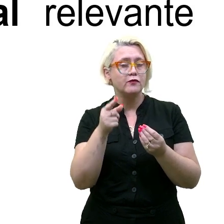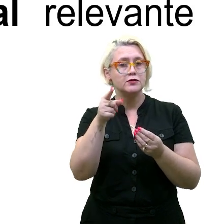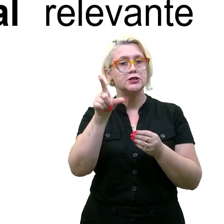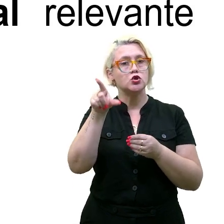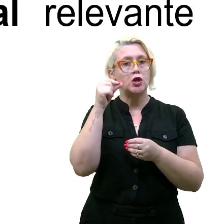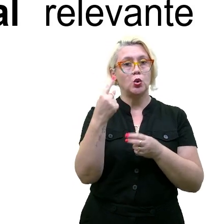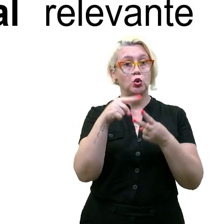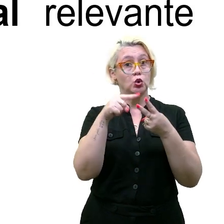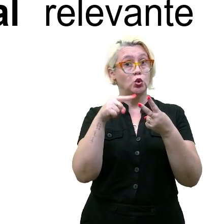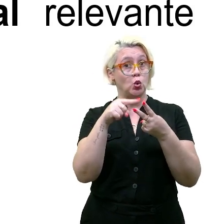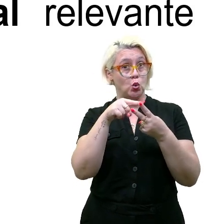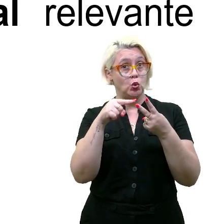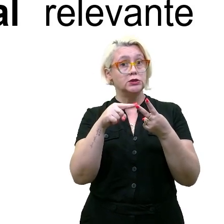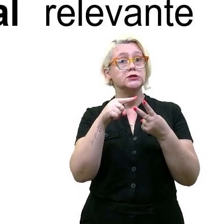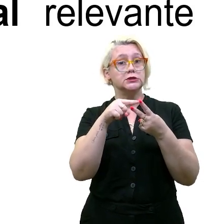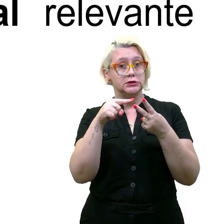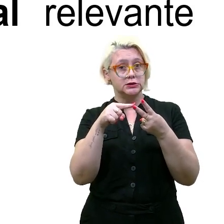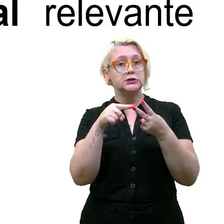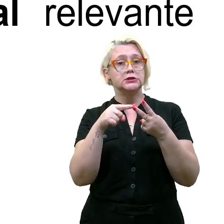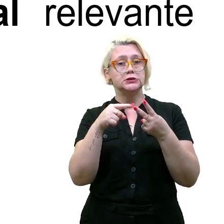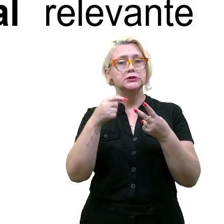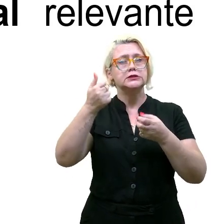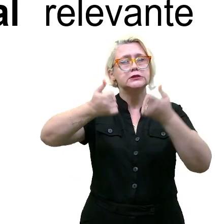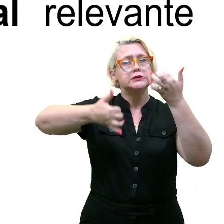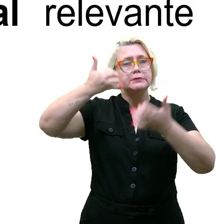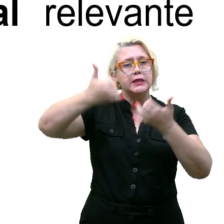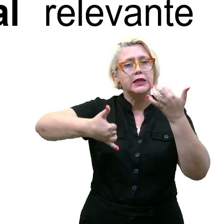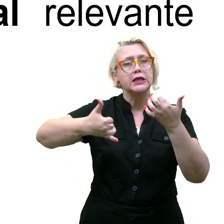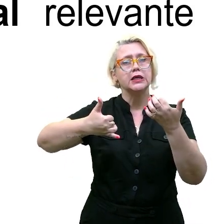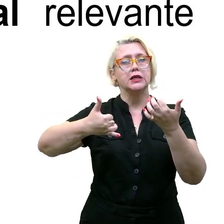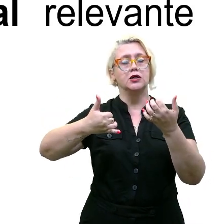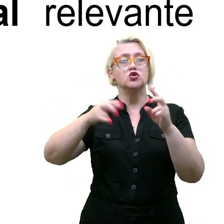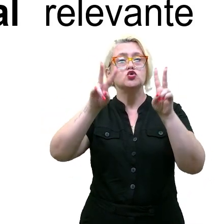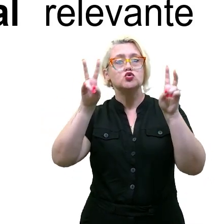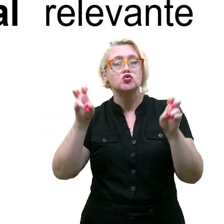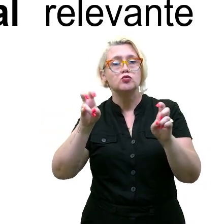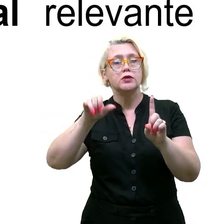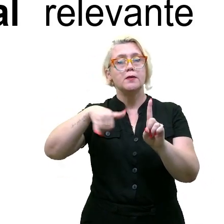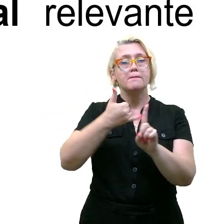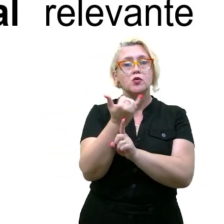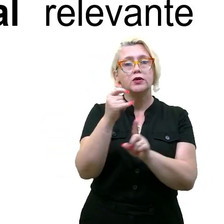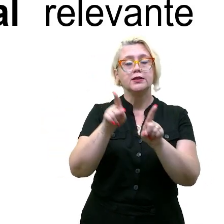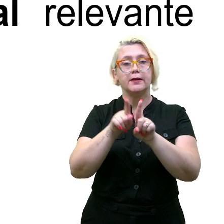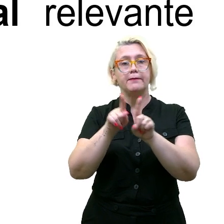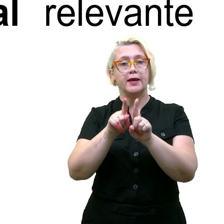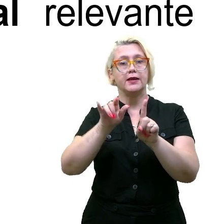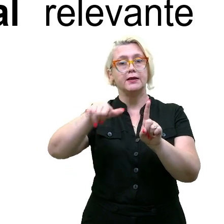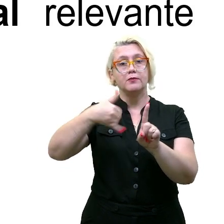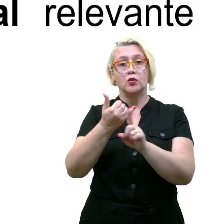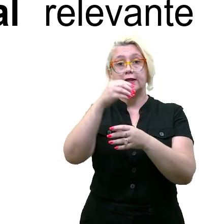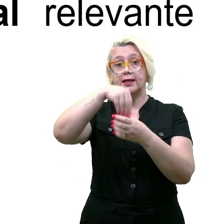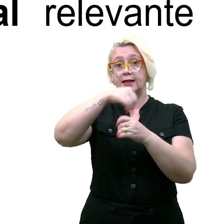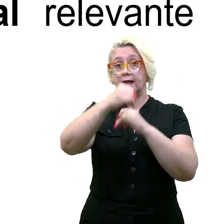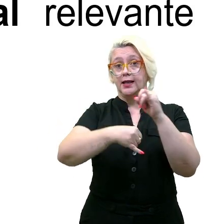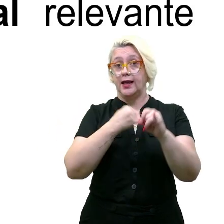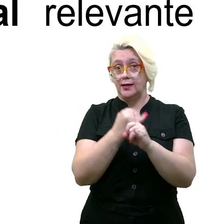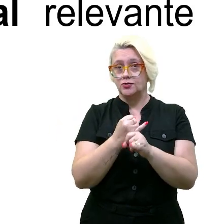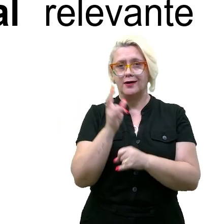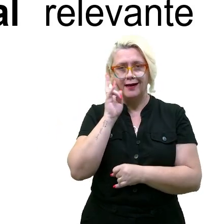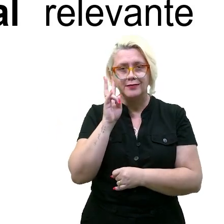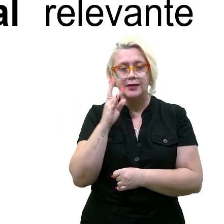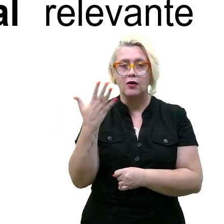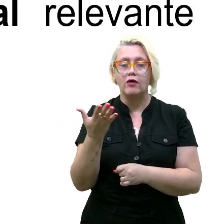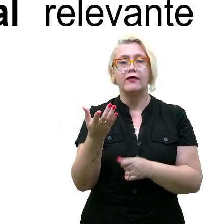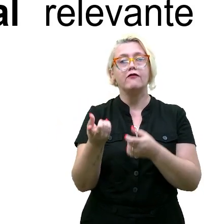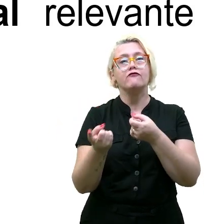escolheu dois fatores para explicar a questão do bullying e do cyberbullying e agora você vai retomar o